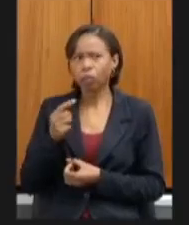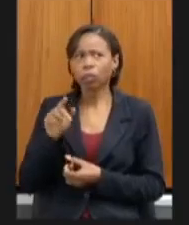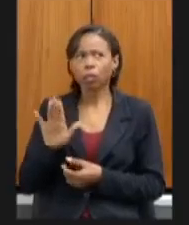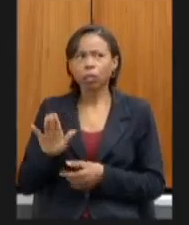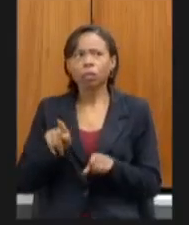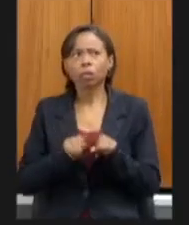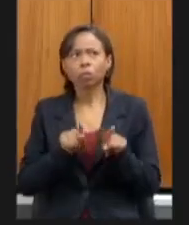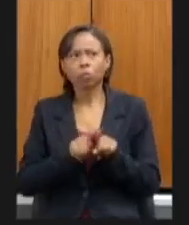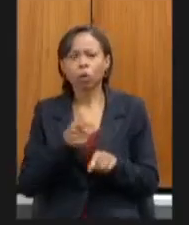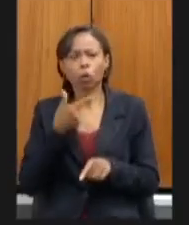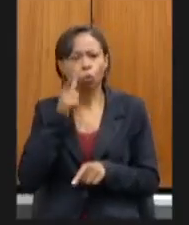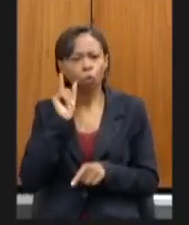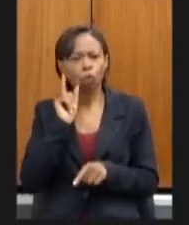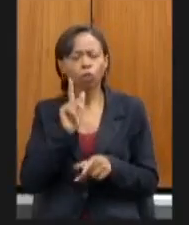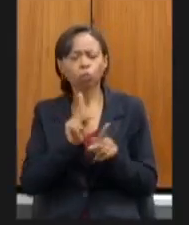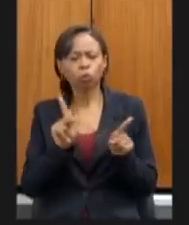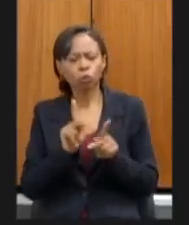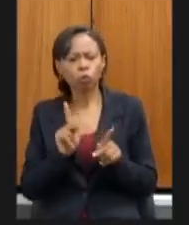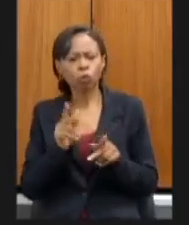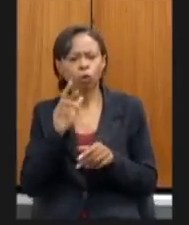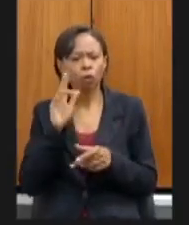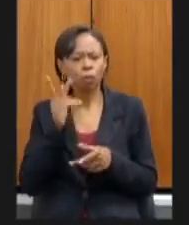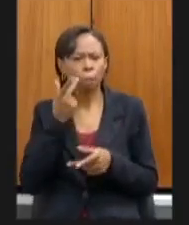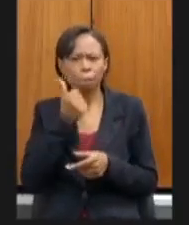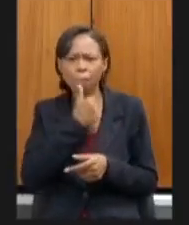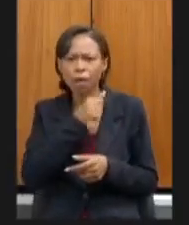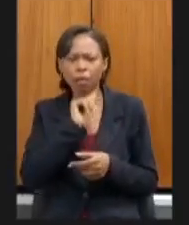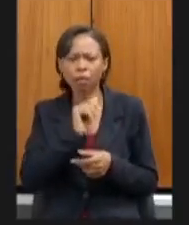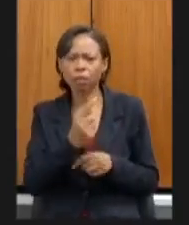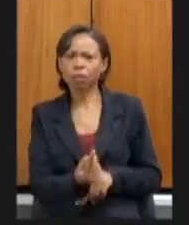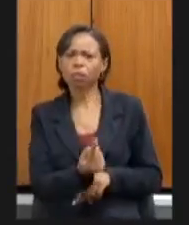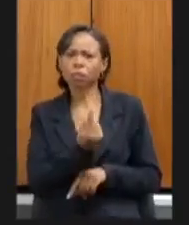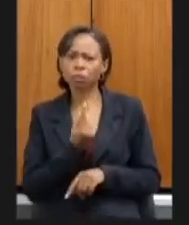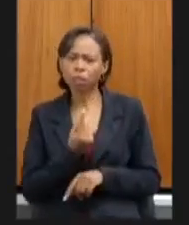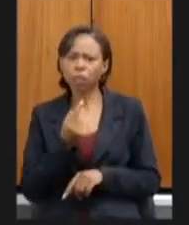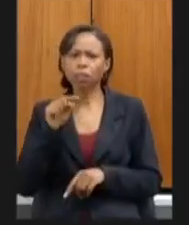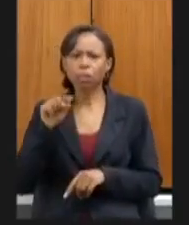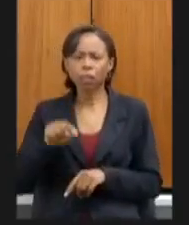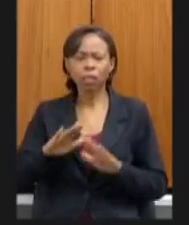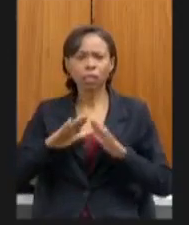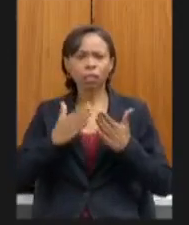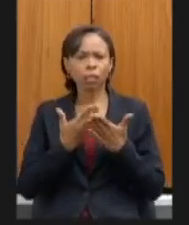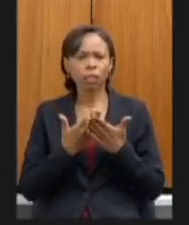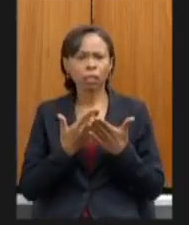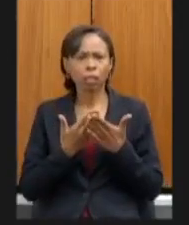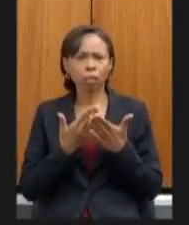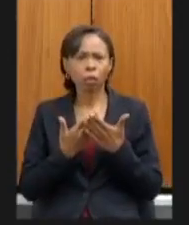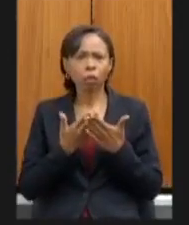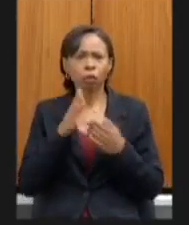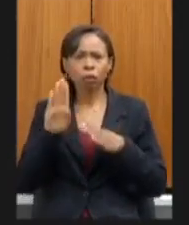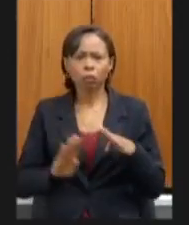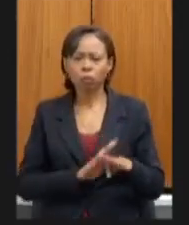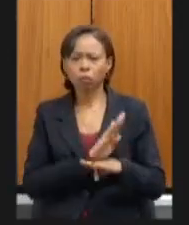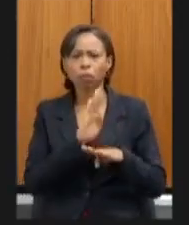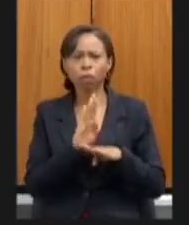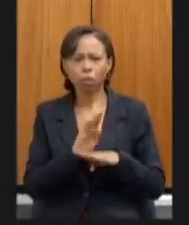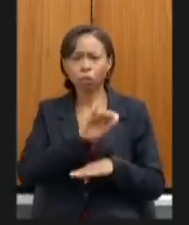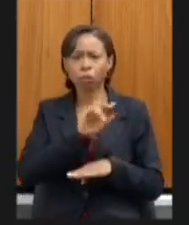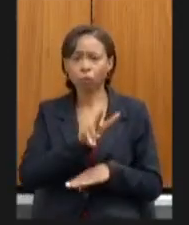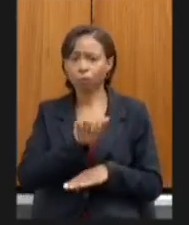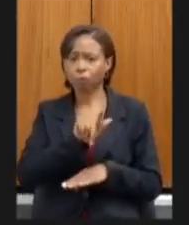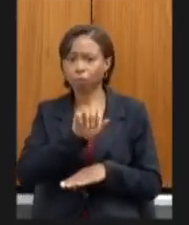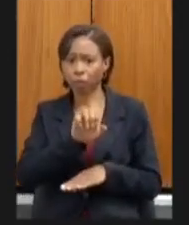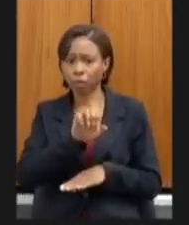estadual doutor Aurino Moraes que é aqui de Belo Horizonte da região do Barreiro no Vale do Jatobá também fazendo